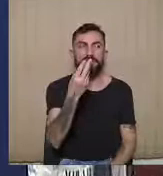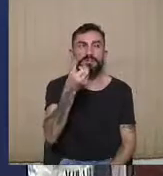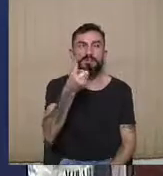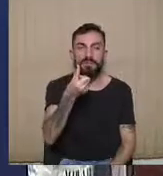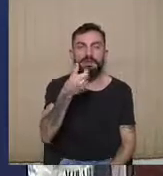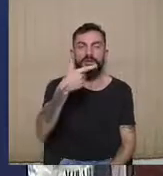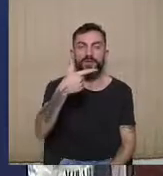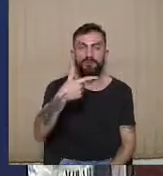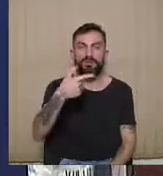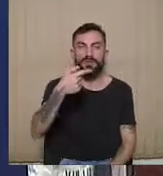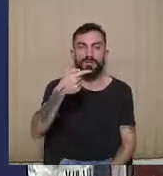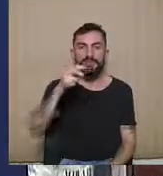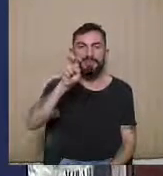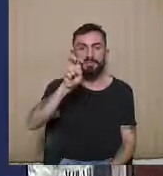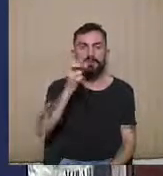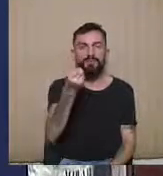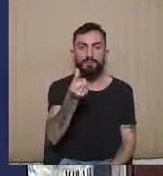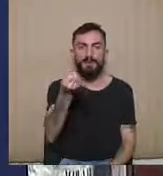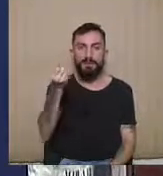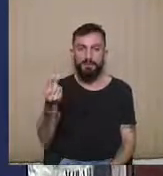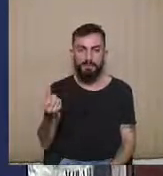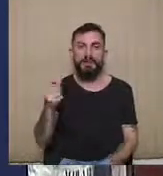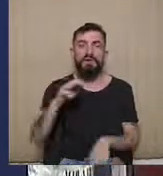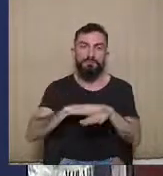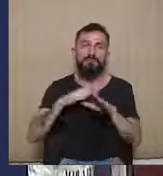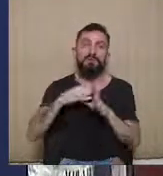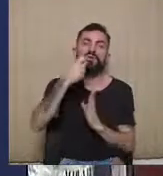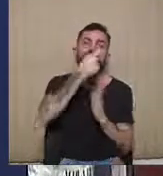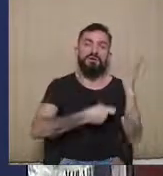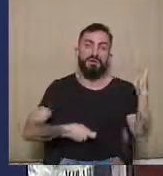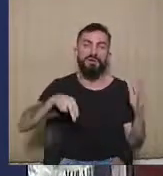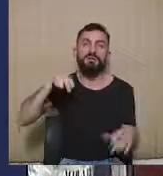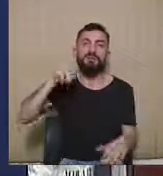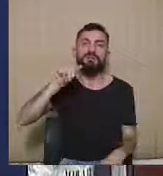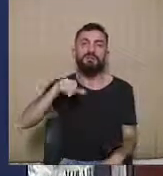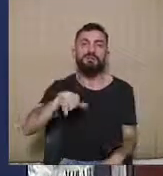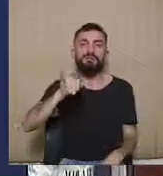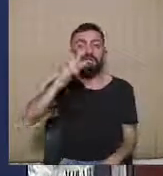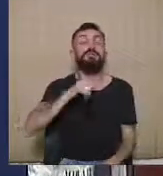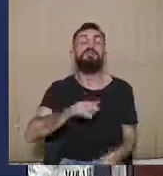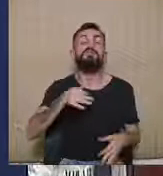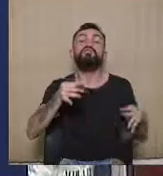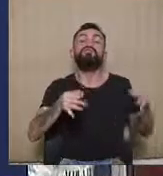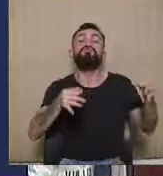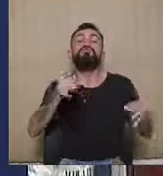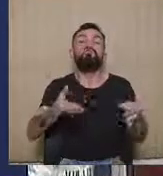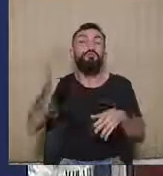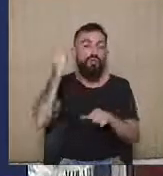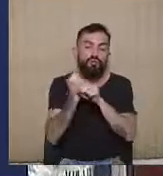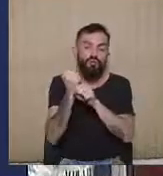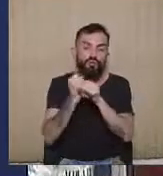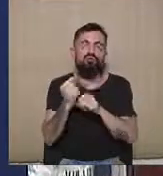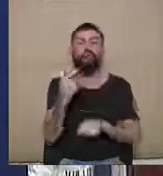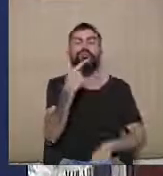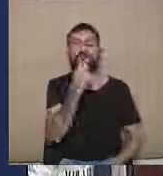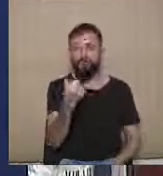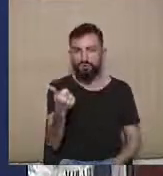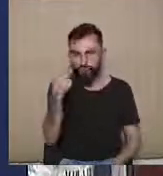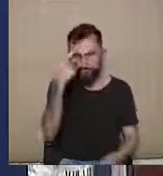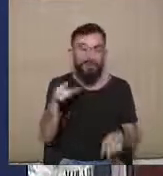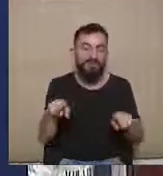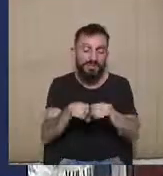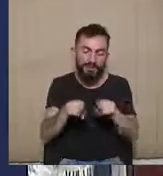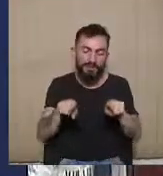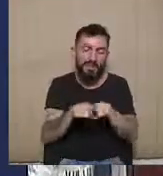93-627566, relatora Nancy Andrigue, julgado em 2012, que vai nessa mesma linha de se mitigar